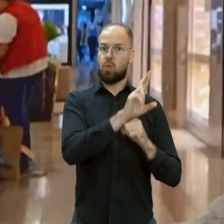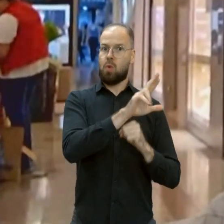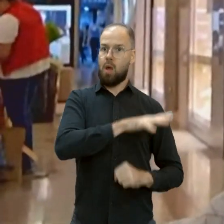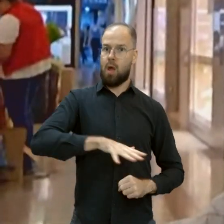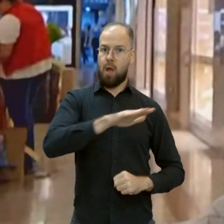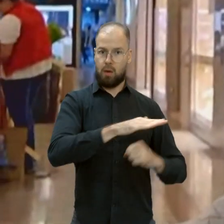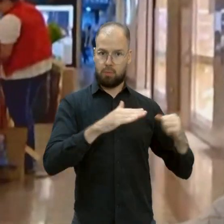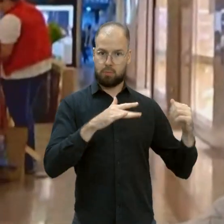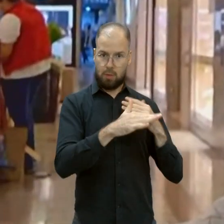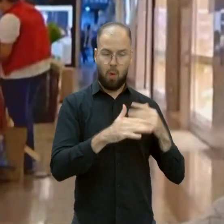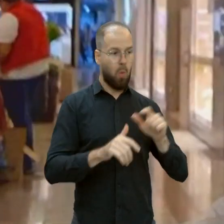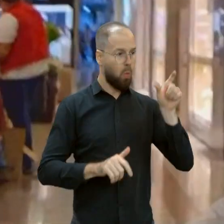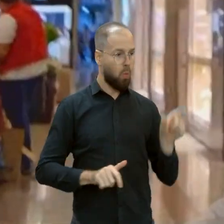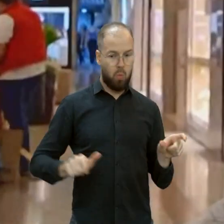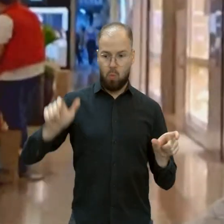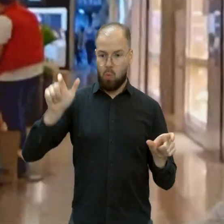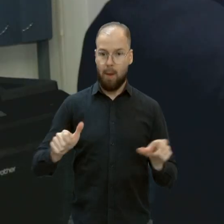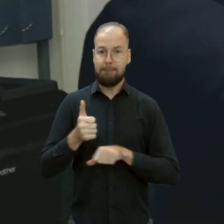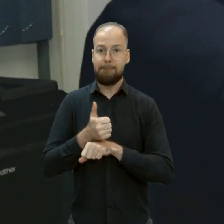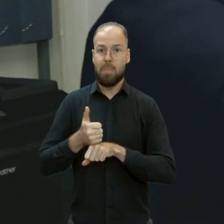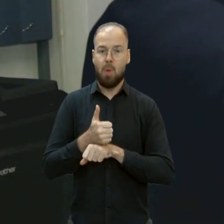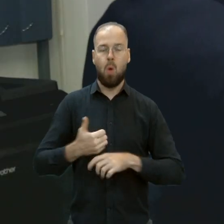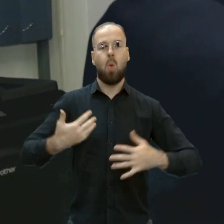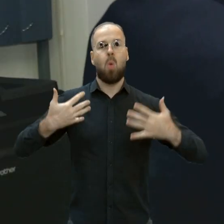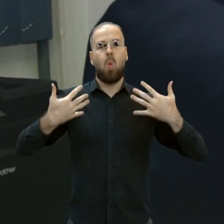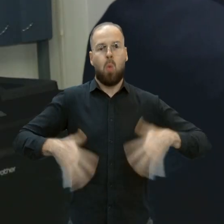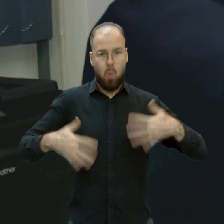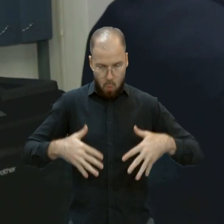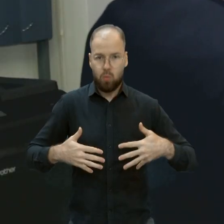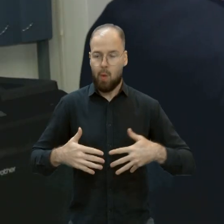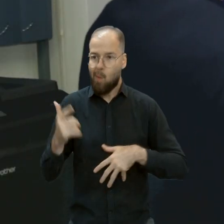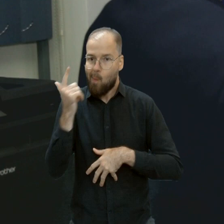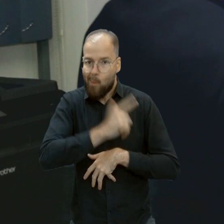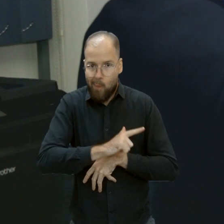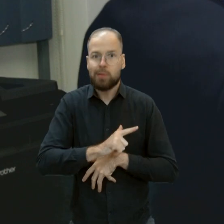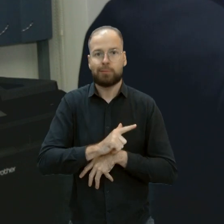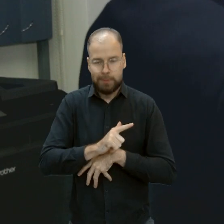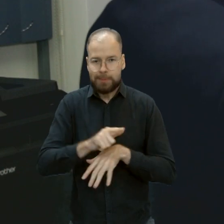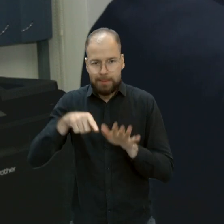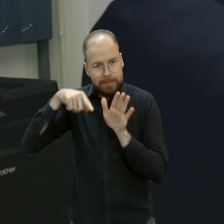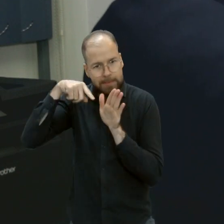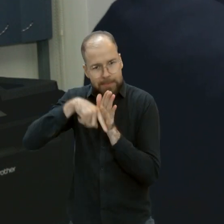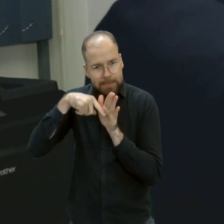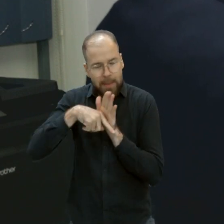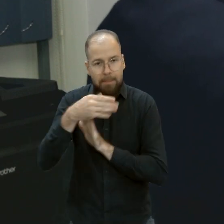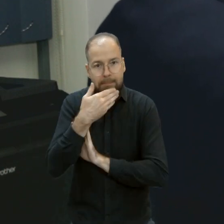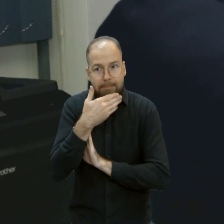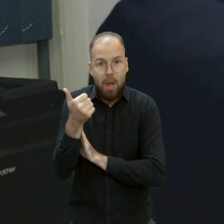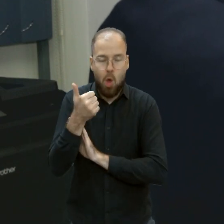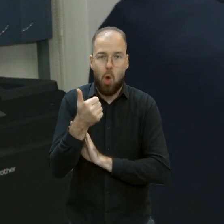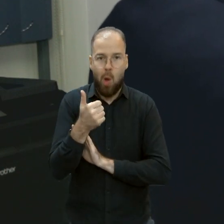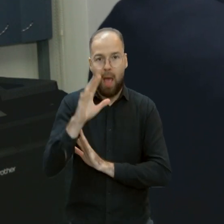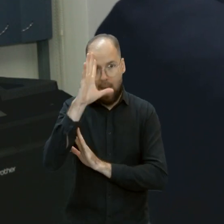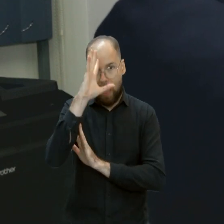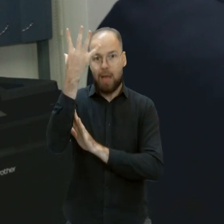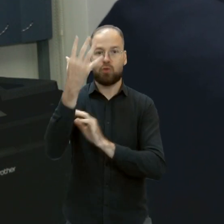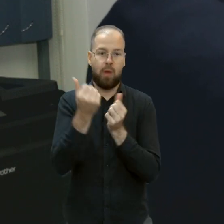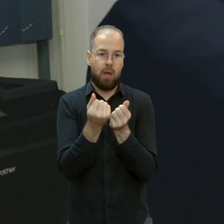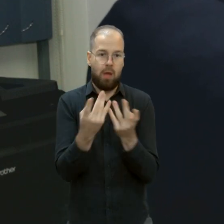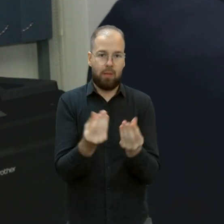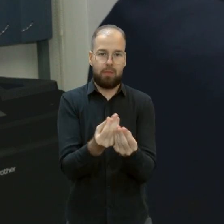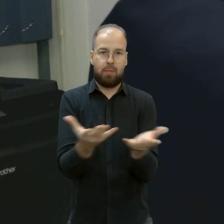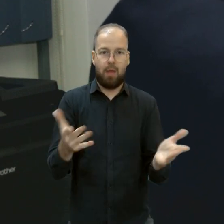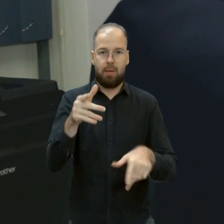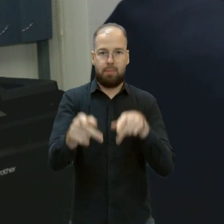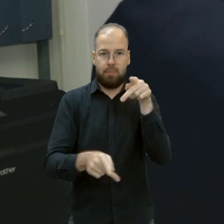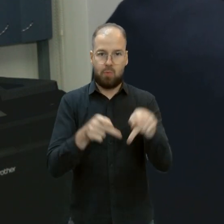gabaritados e capacitados para entregar o melhor para a população nas áreas que eles possam ocupar, nos espaços